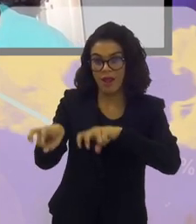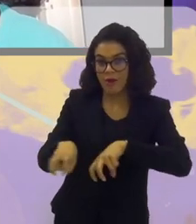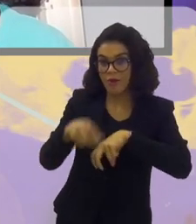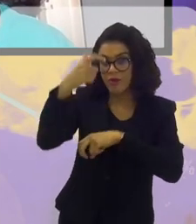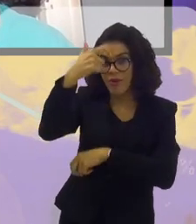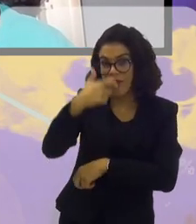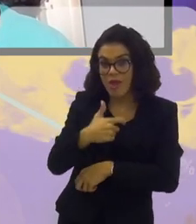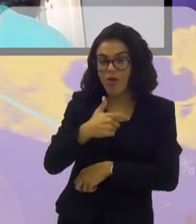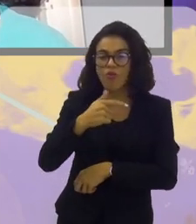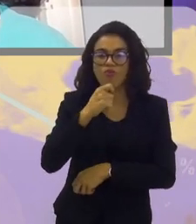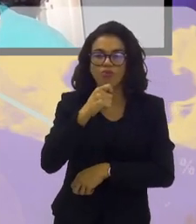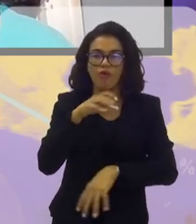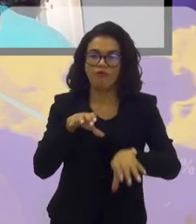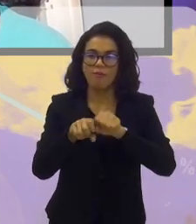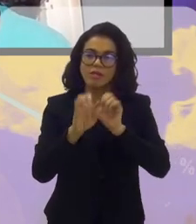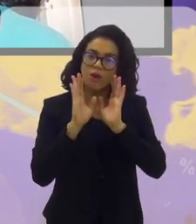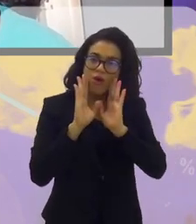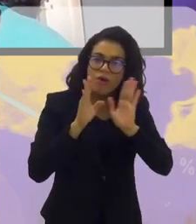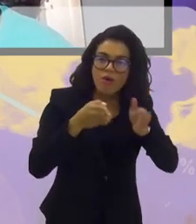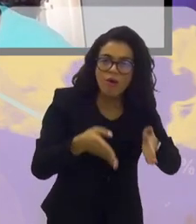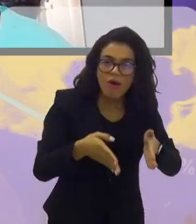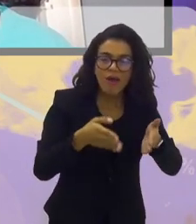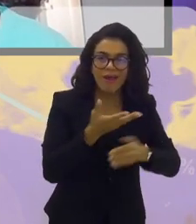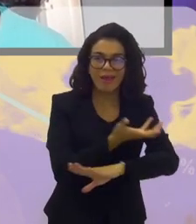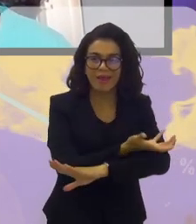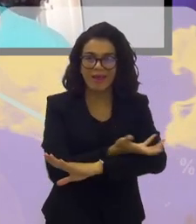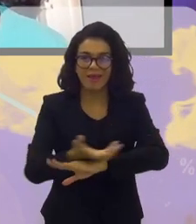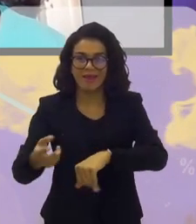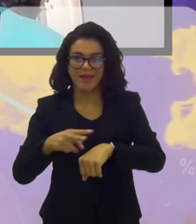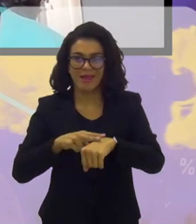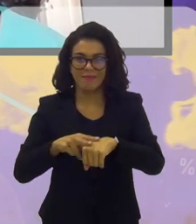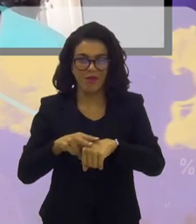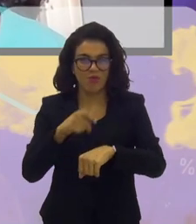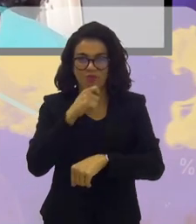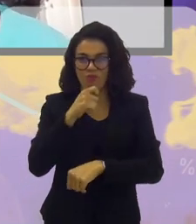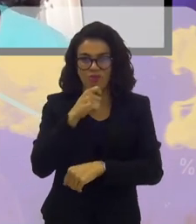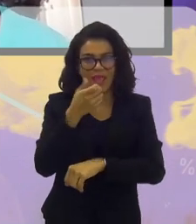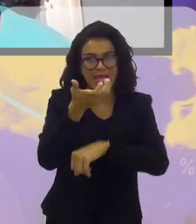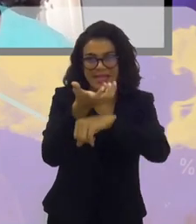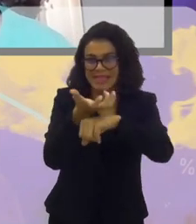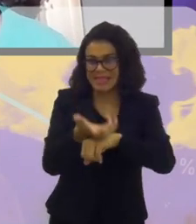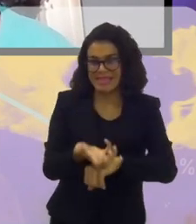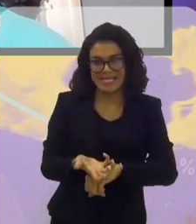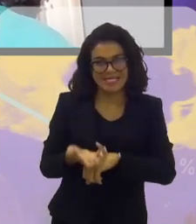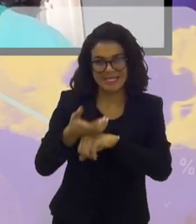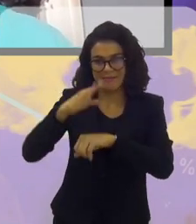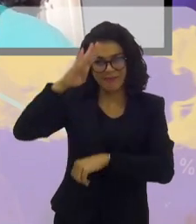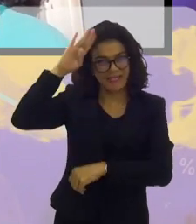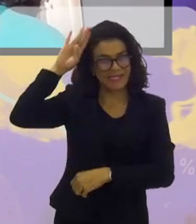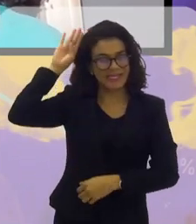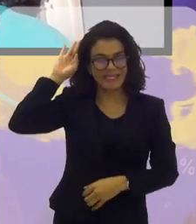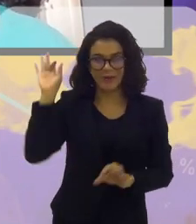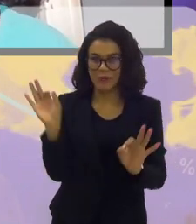uma formação específica em gramados no Brasil, não existe isso a nível acadêmico, a nível de graduação.